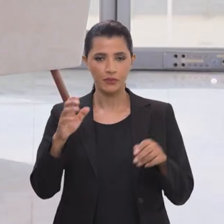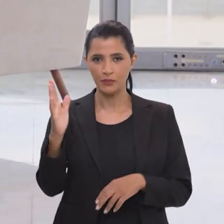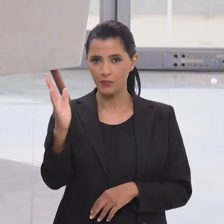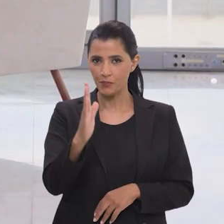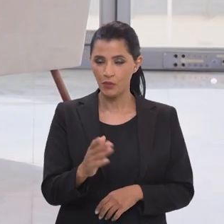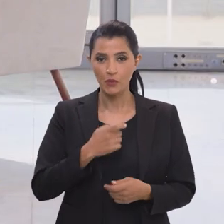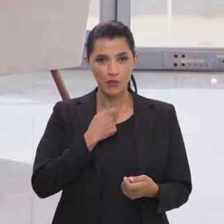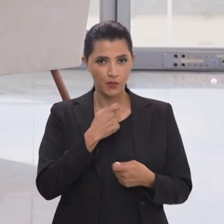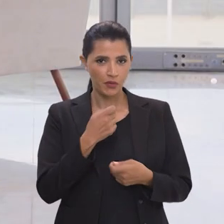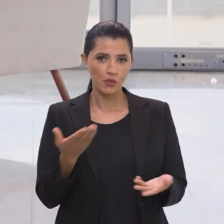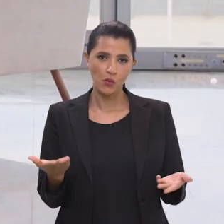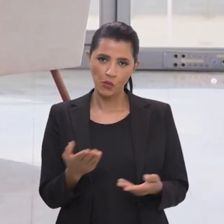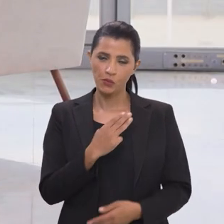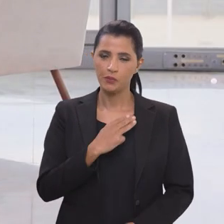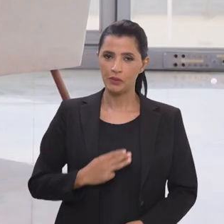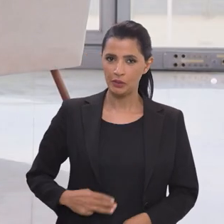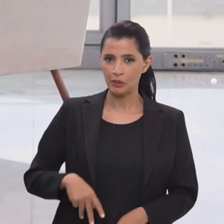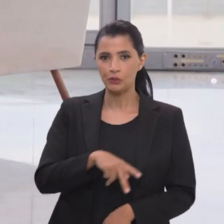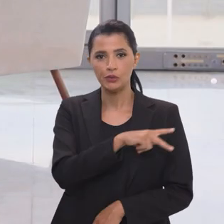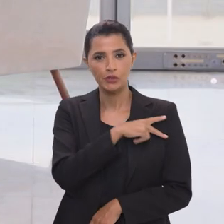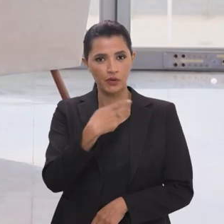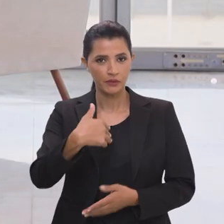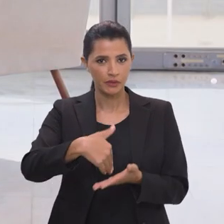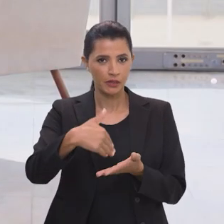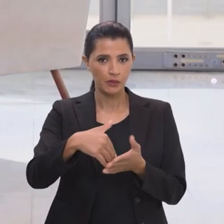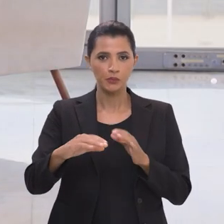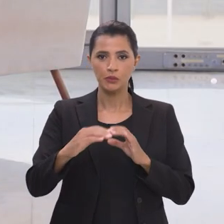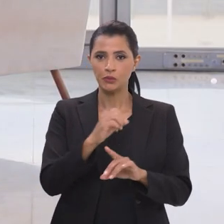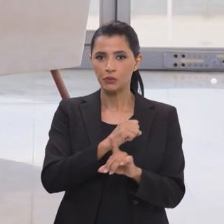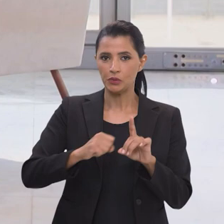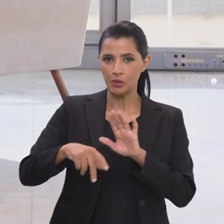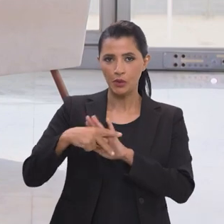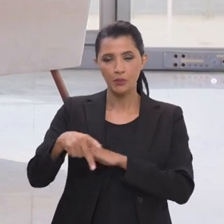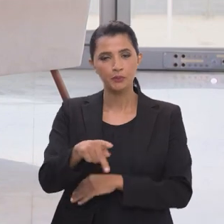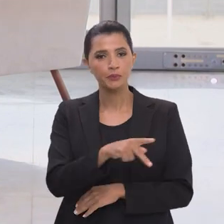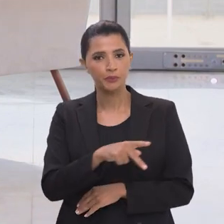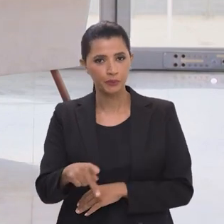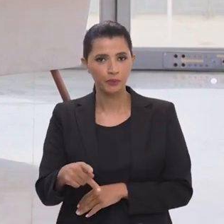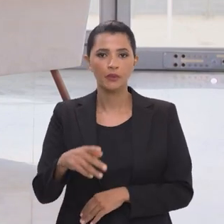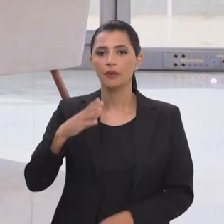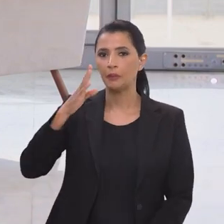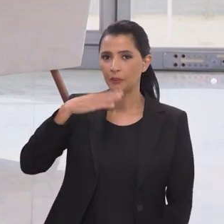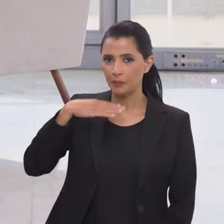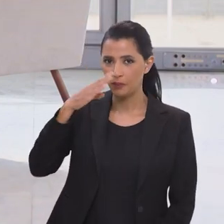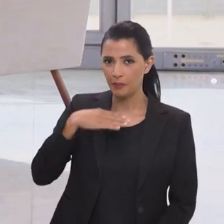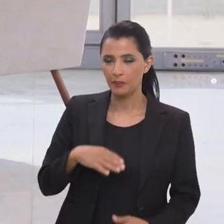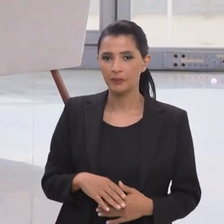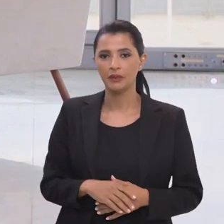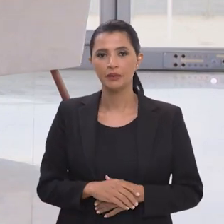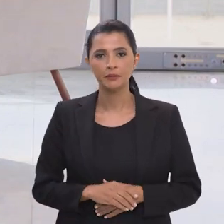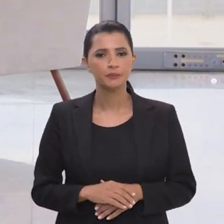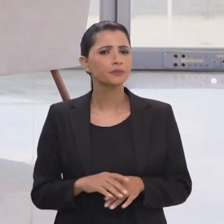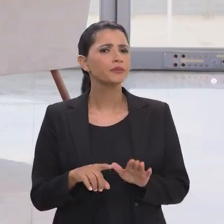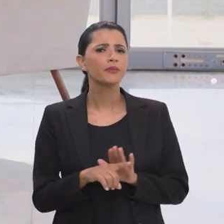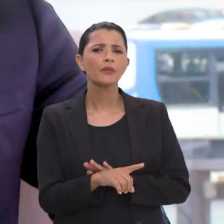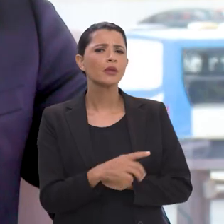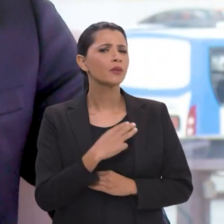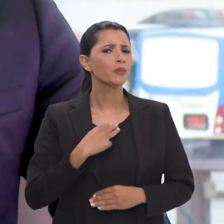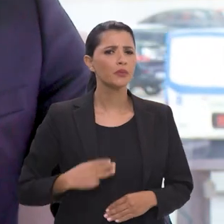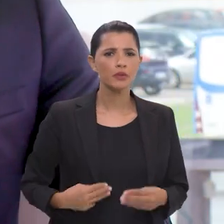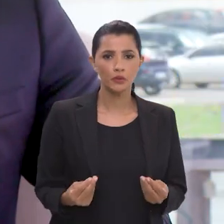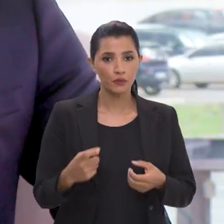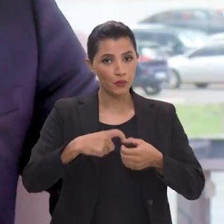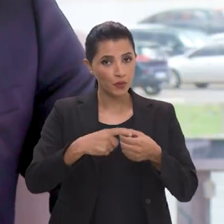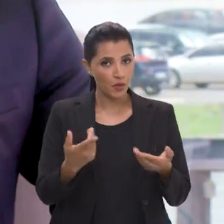Voltamos com o Brasil em pauta, o entrevistado é o ministro chefe da Secretaria de Comunicação Social da Presença da República, Paulo Pimenta.